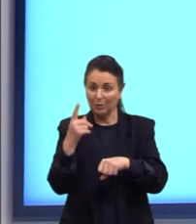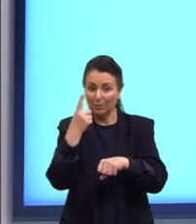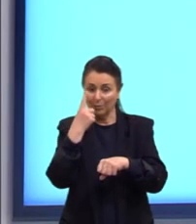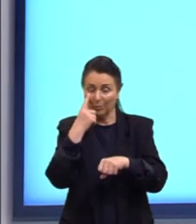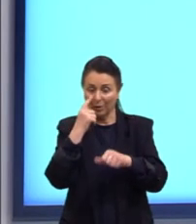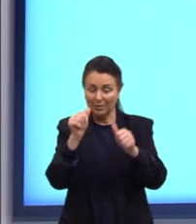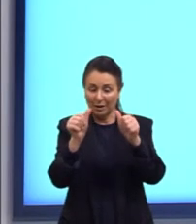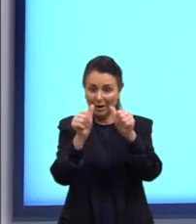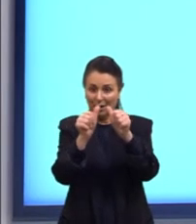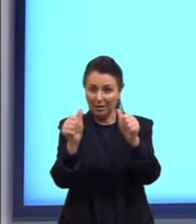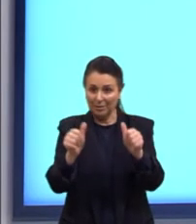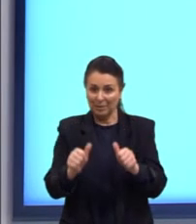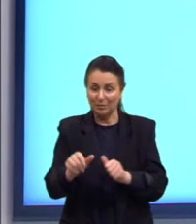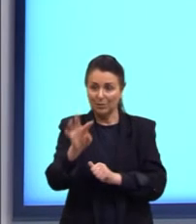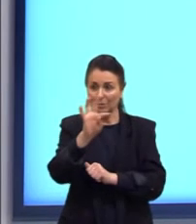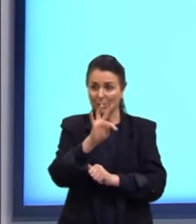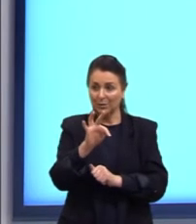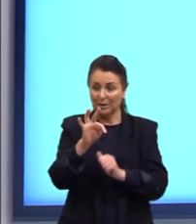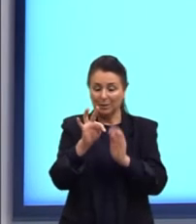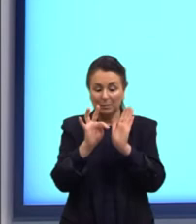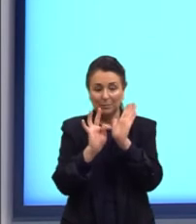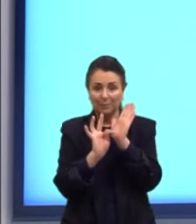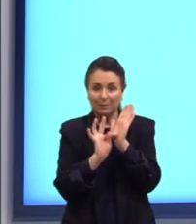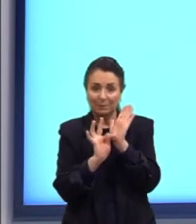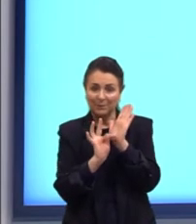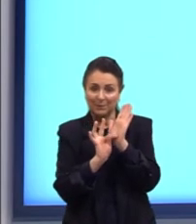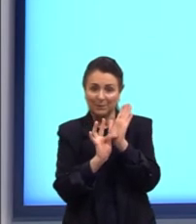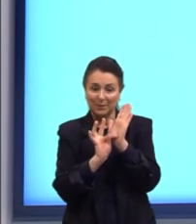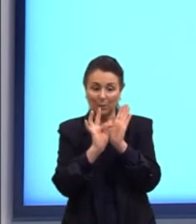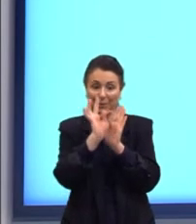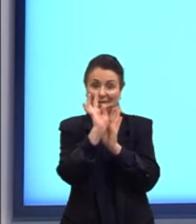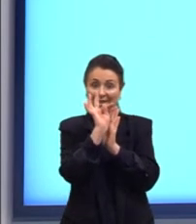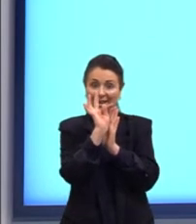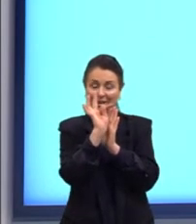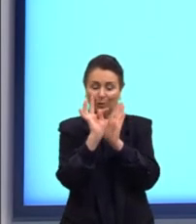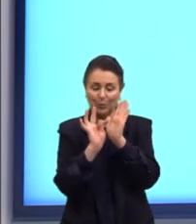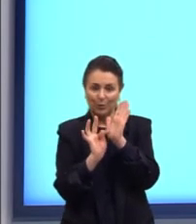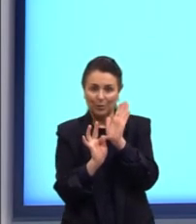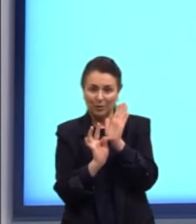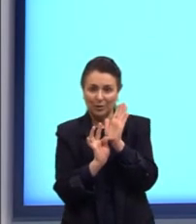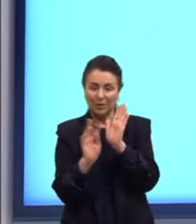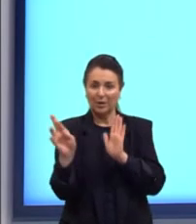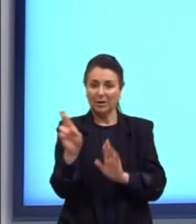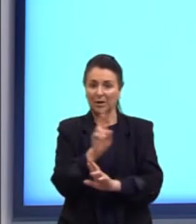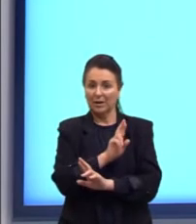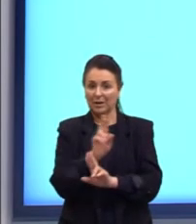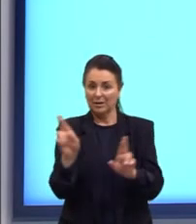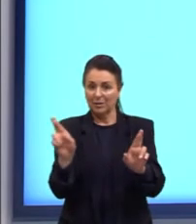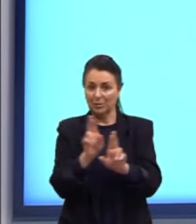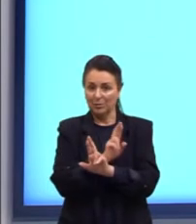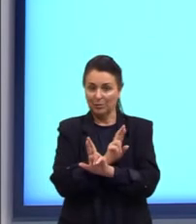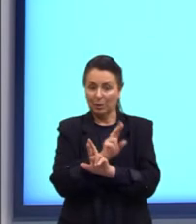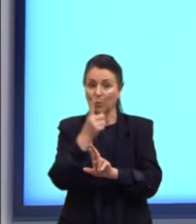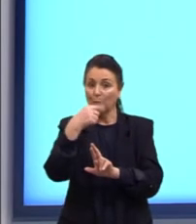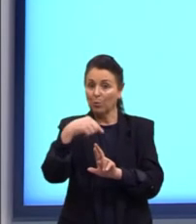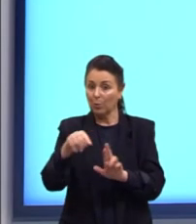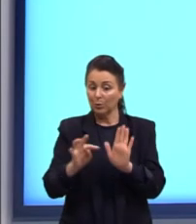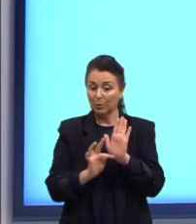Esse T que a gente considera que o T minúsculo, o T que relaciona o período é sempre maiúsculo.